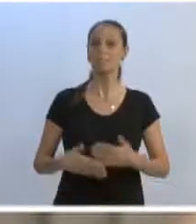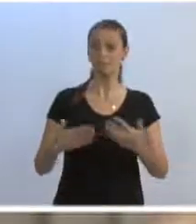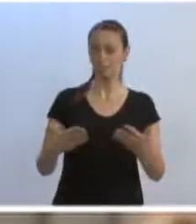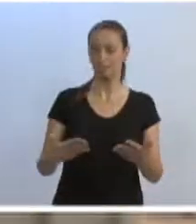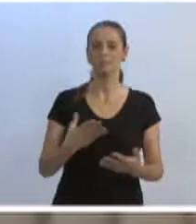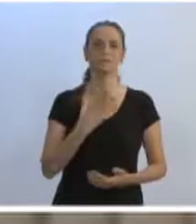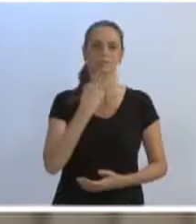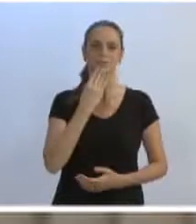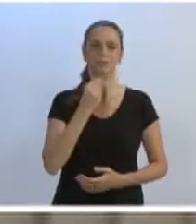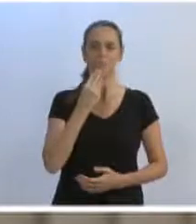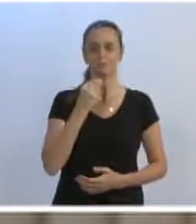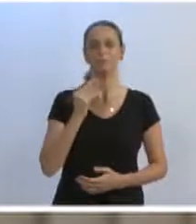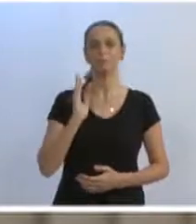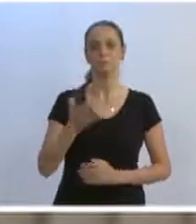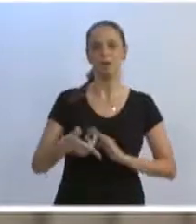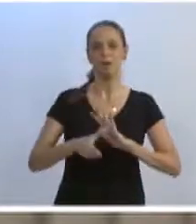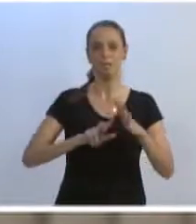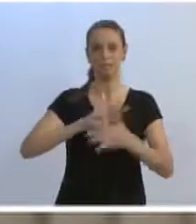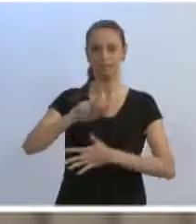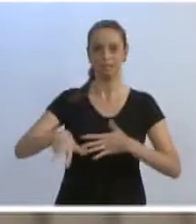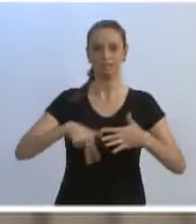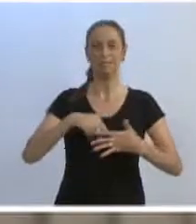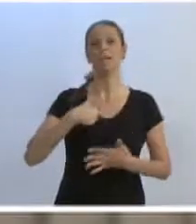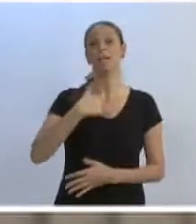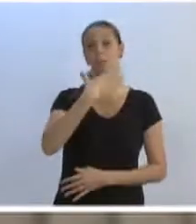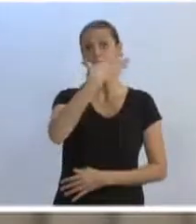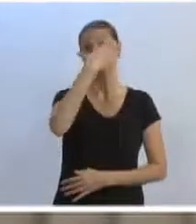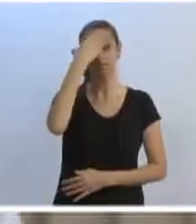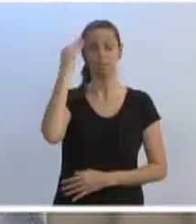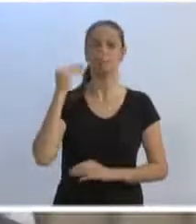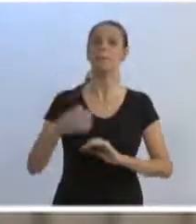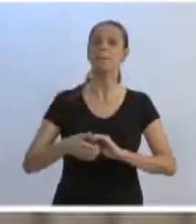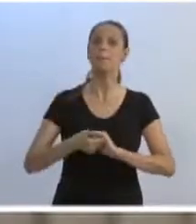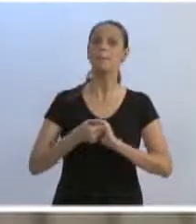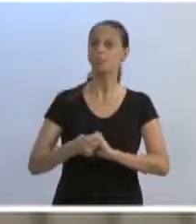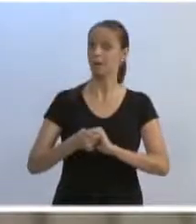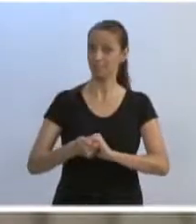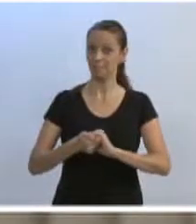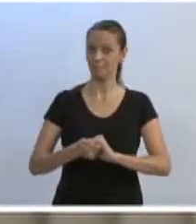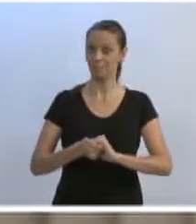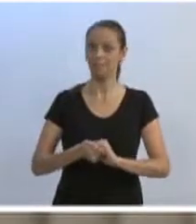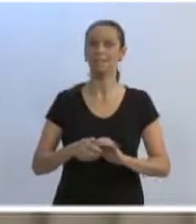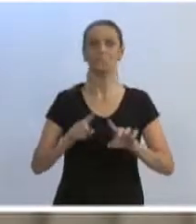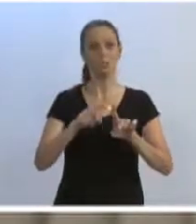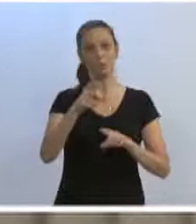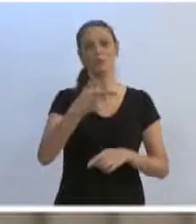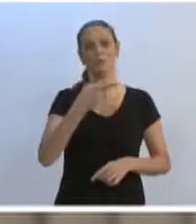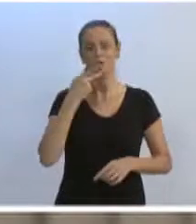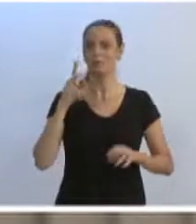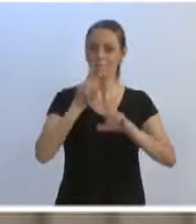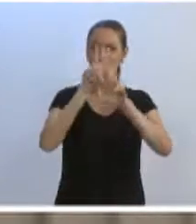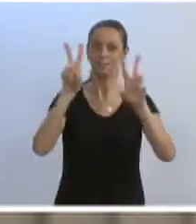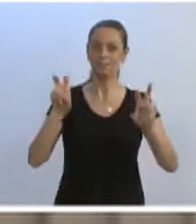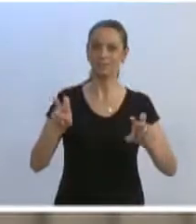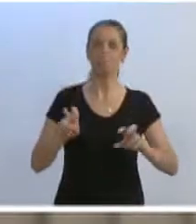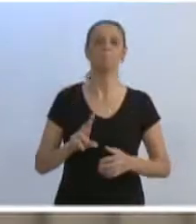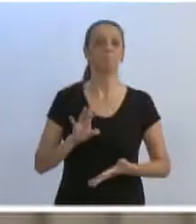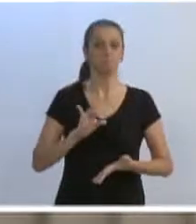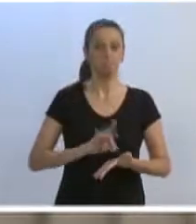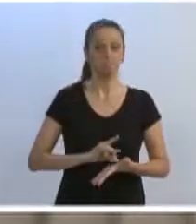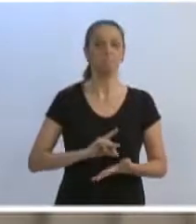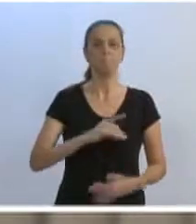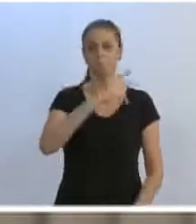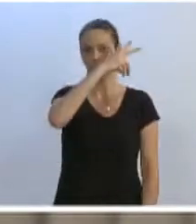acabei na tribuna esquecendo de parabenizar, já que só tocou no assunto, prefeito municipal